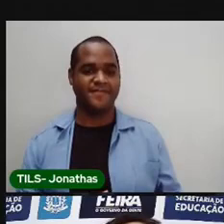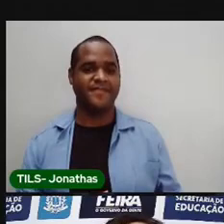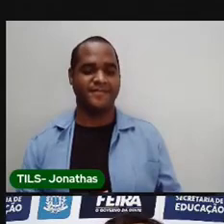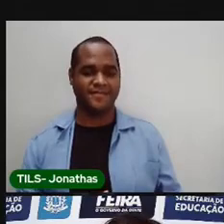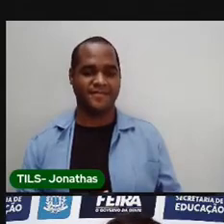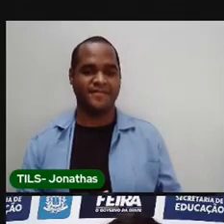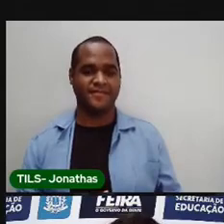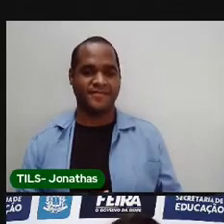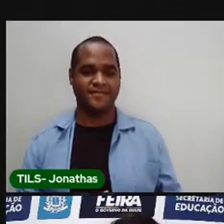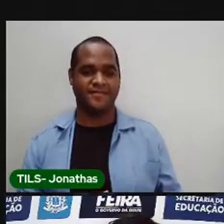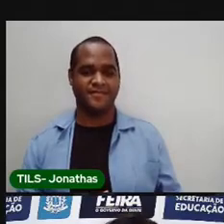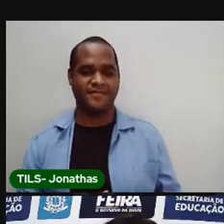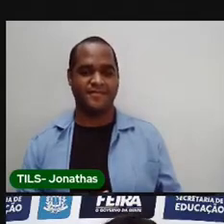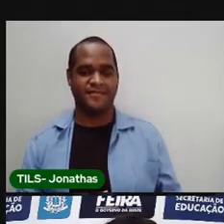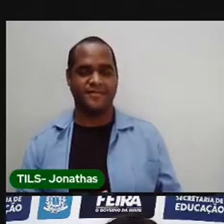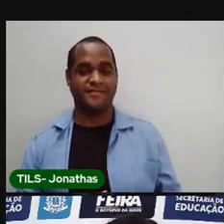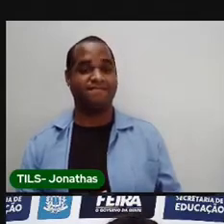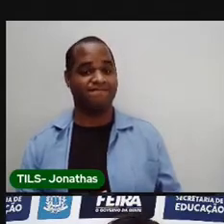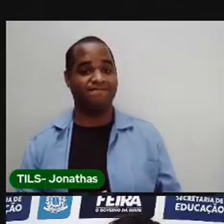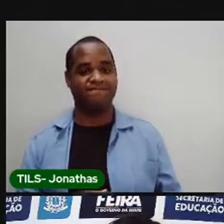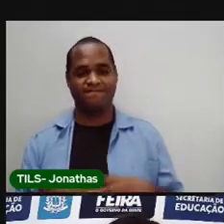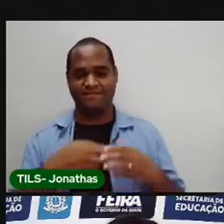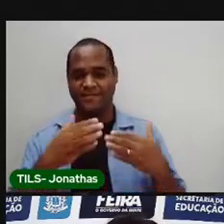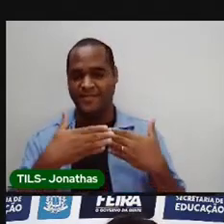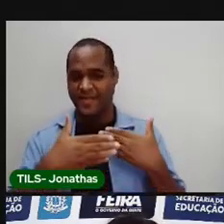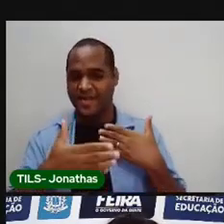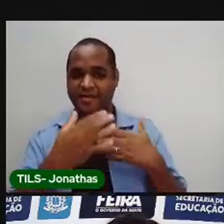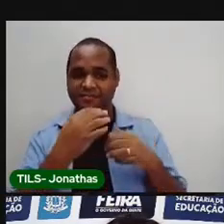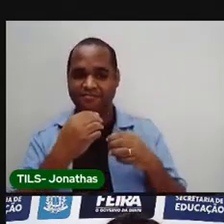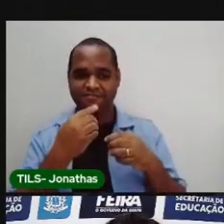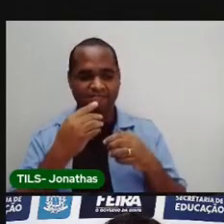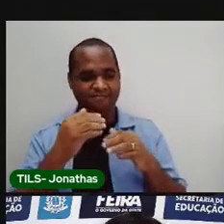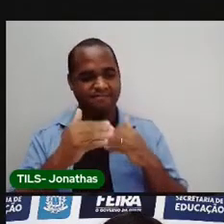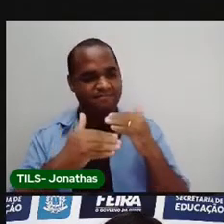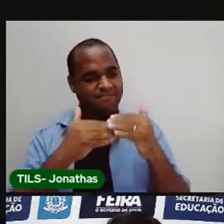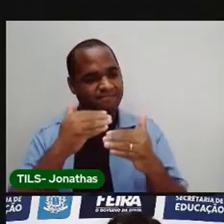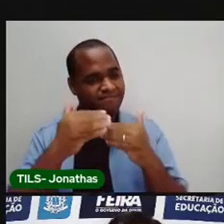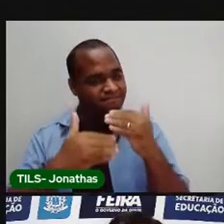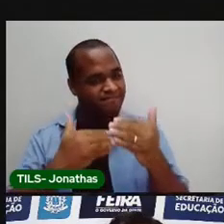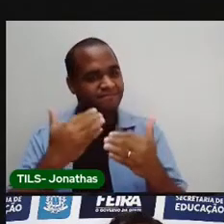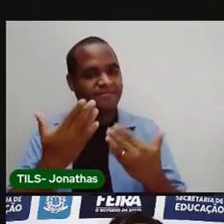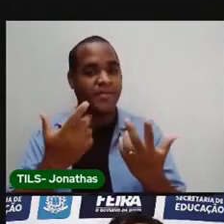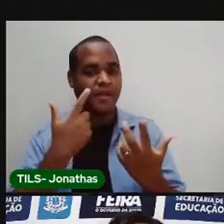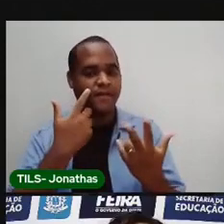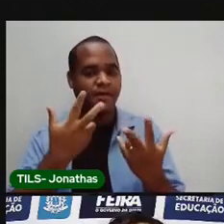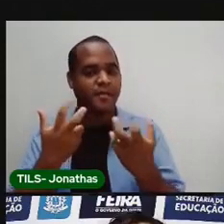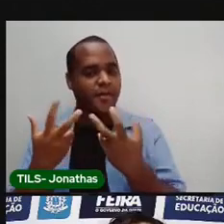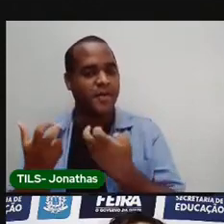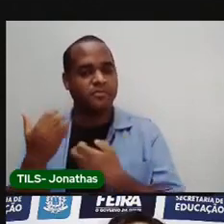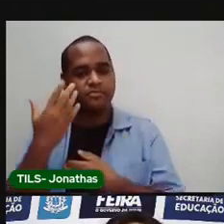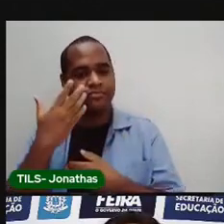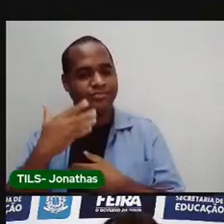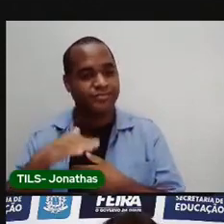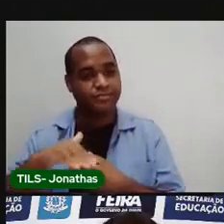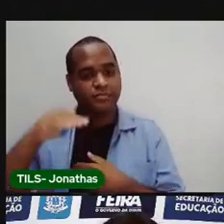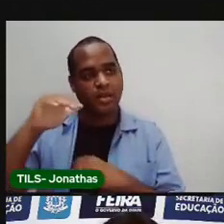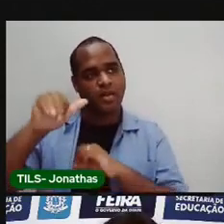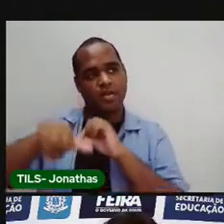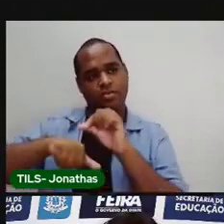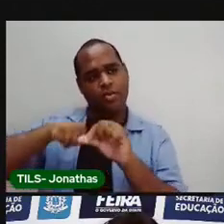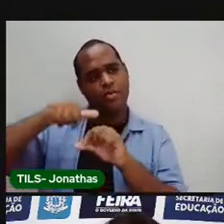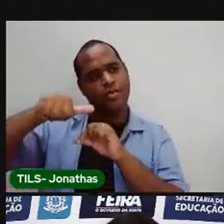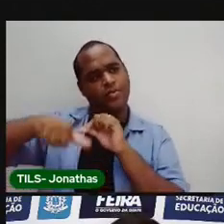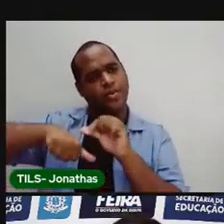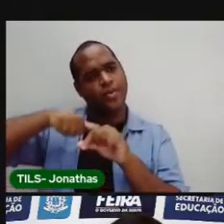Quando construímos a nossa linha do tempo. Percebemos o quanto crescemos. E vimos toda essa